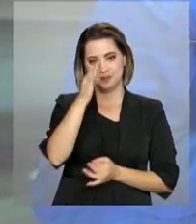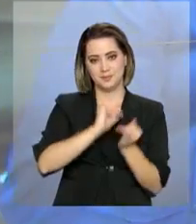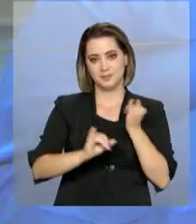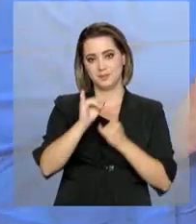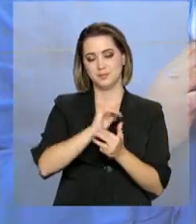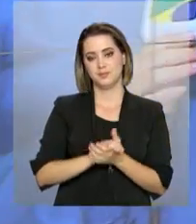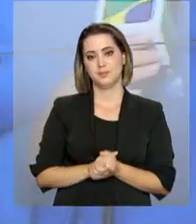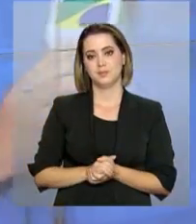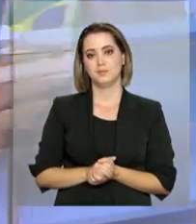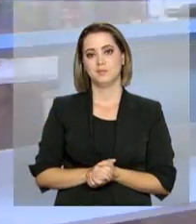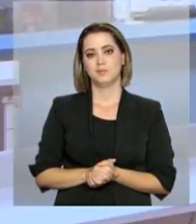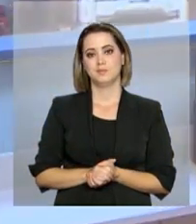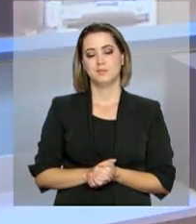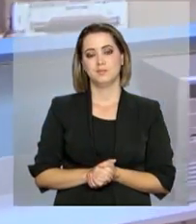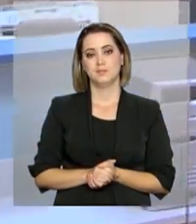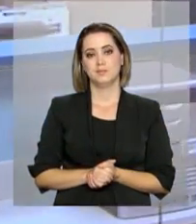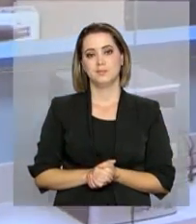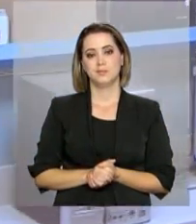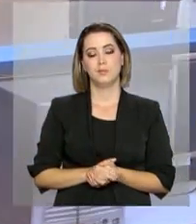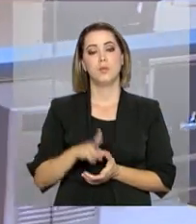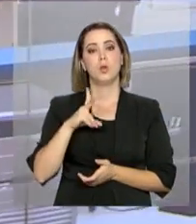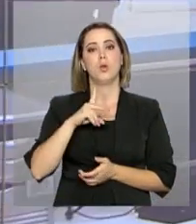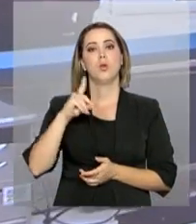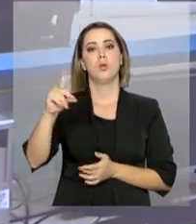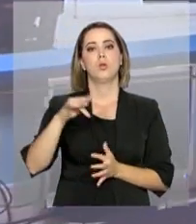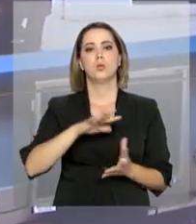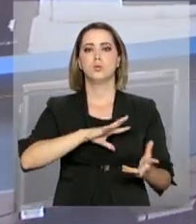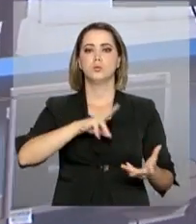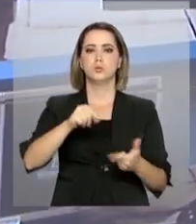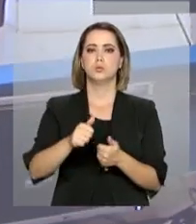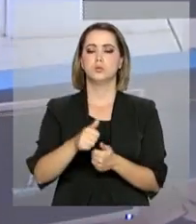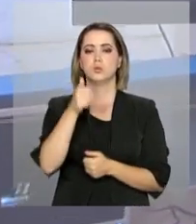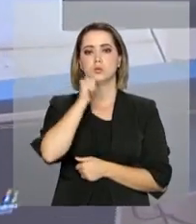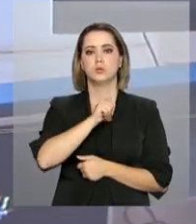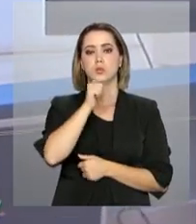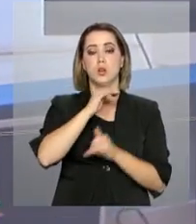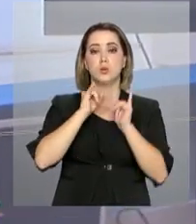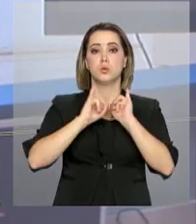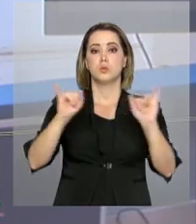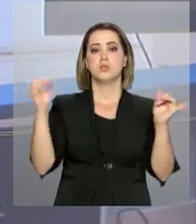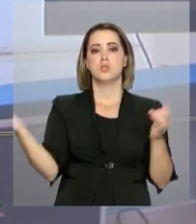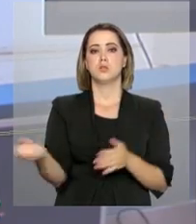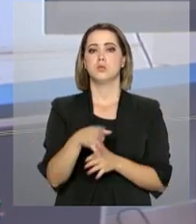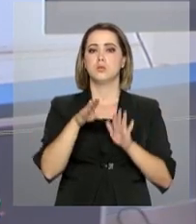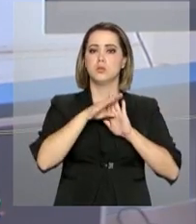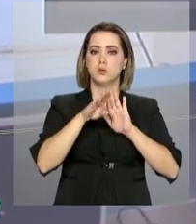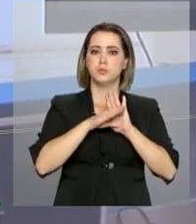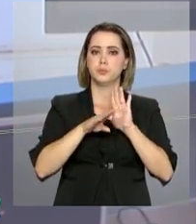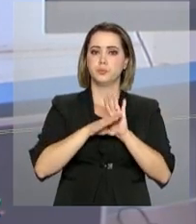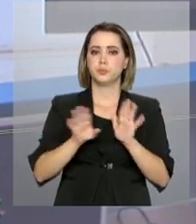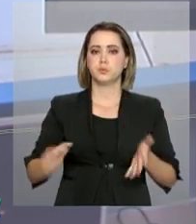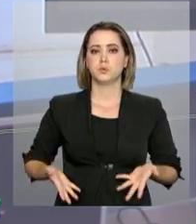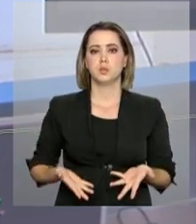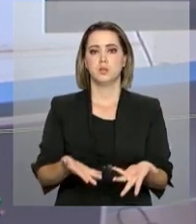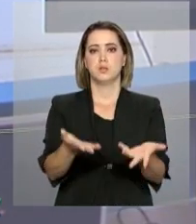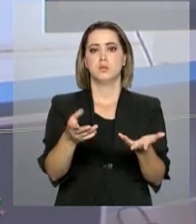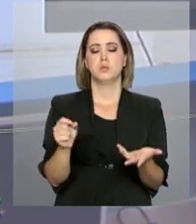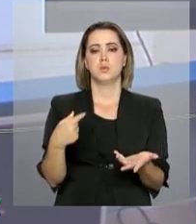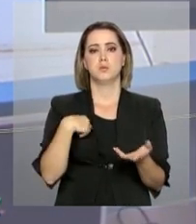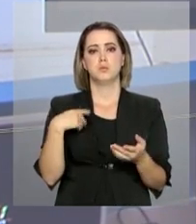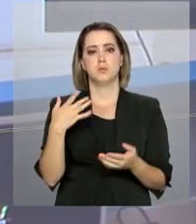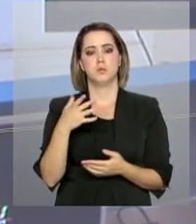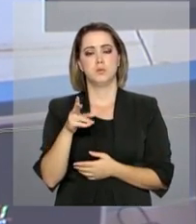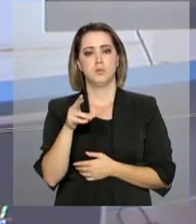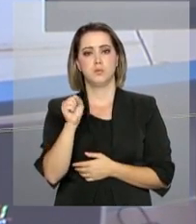Boa noite para você. E no Dia Internacional da Mulher, foram anunciadas novas medidas para promover o parto humanizado no Sistema